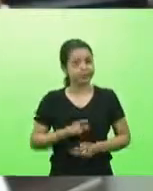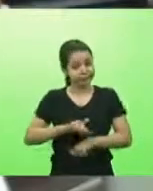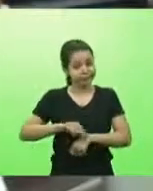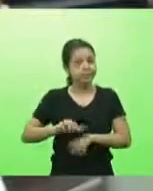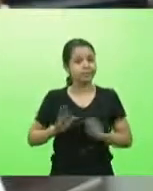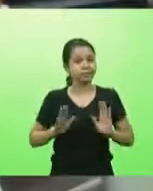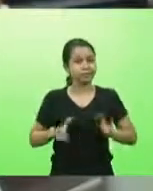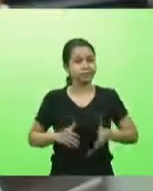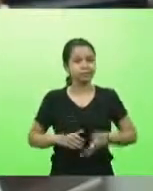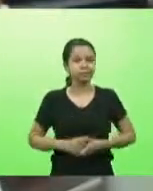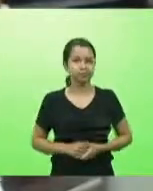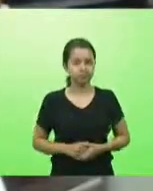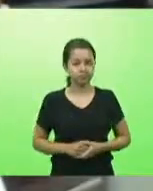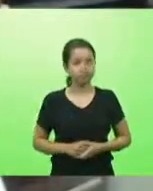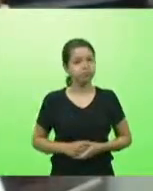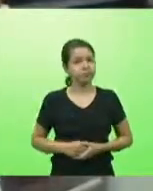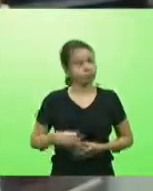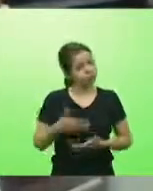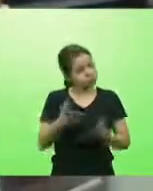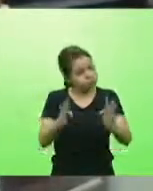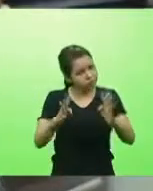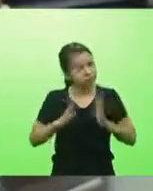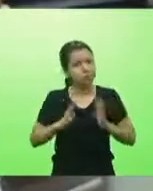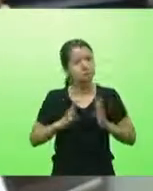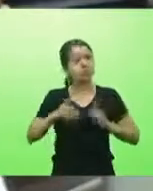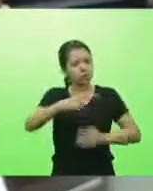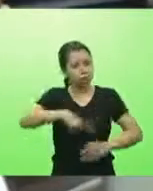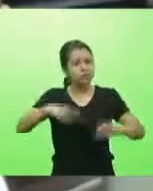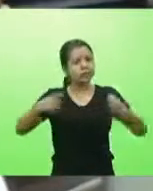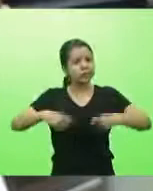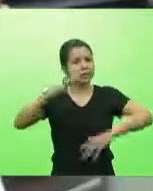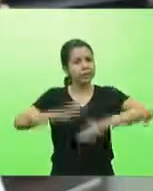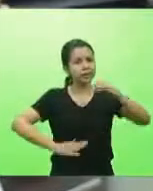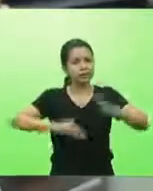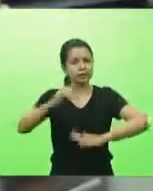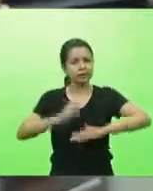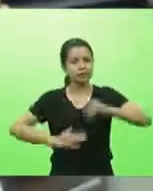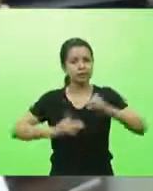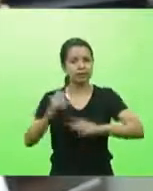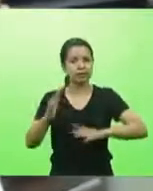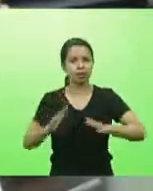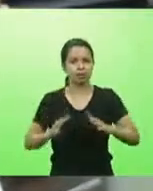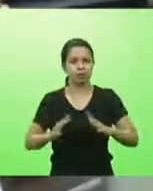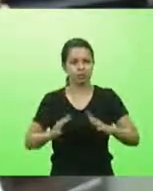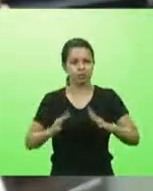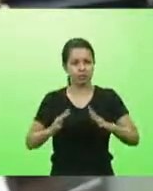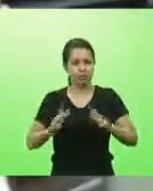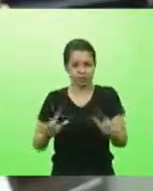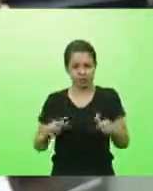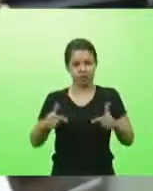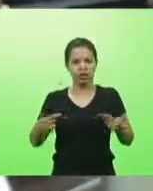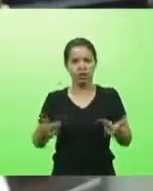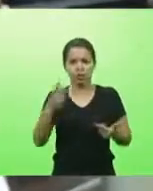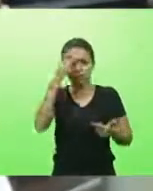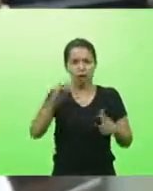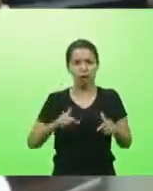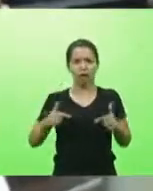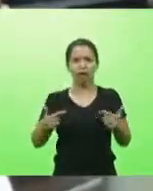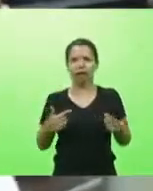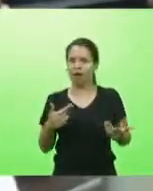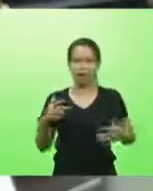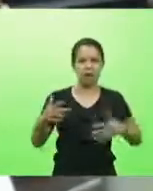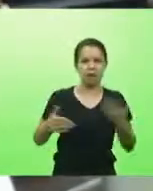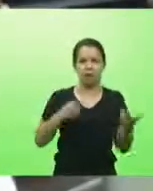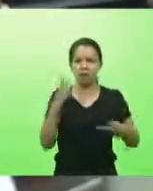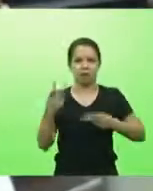atenção nós precisamos de ação e não de reação isso que me irrita só tem reação ação não tem